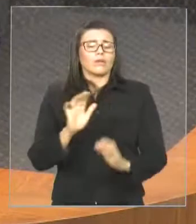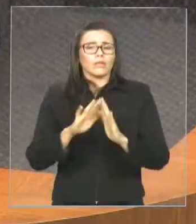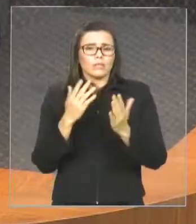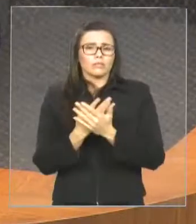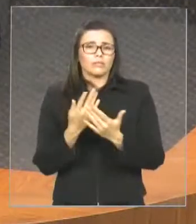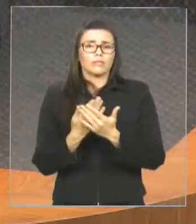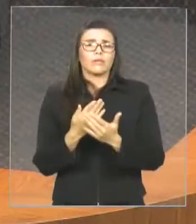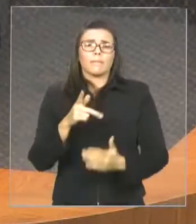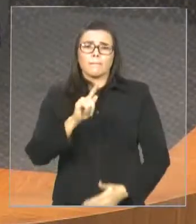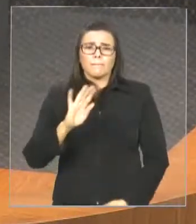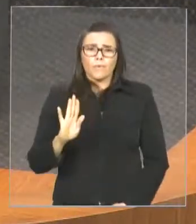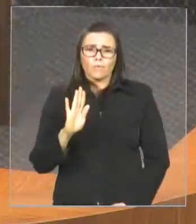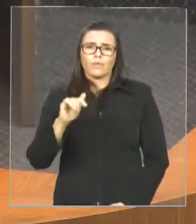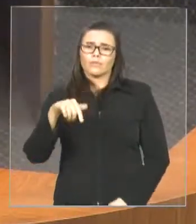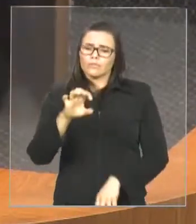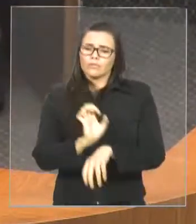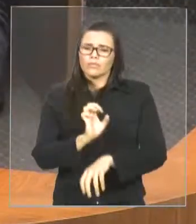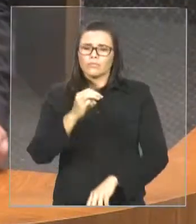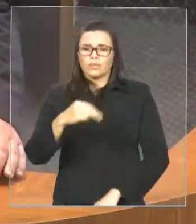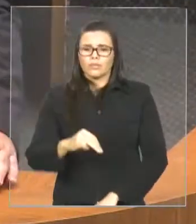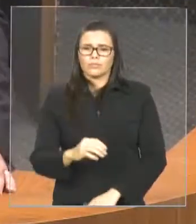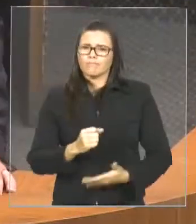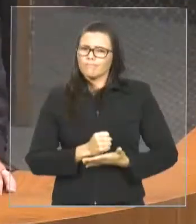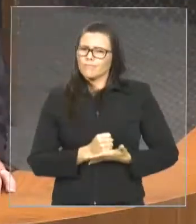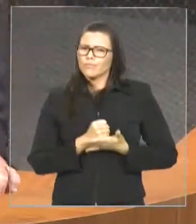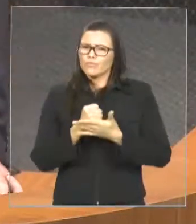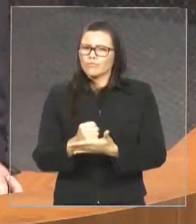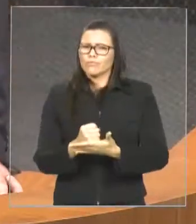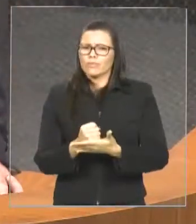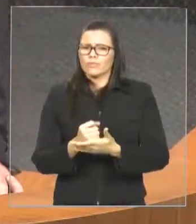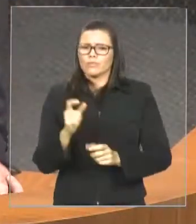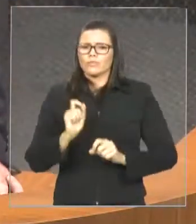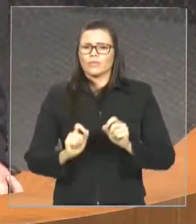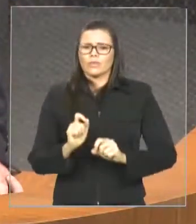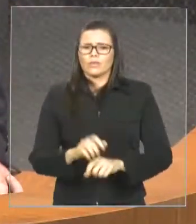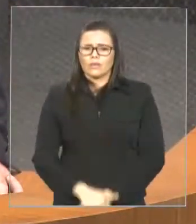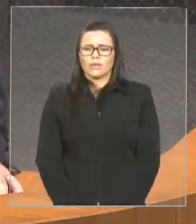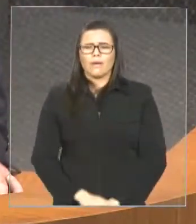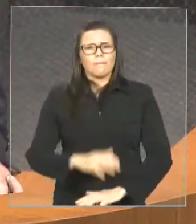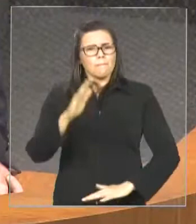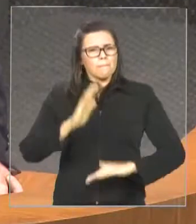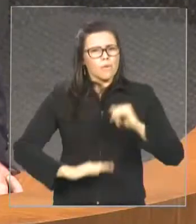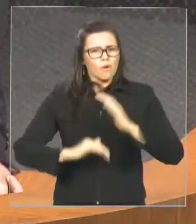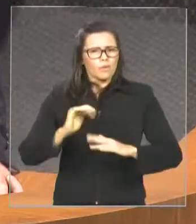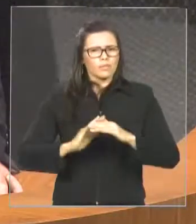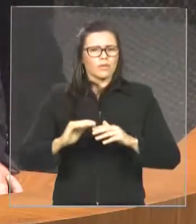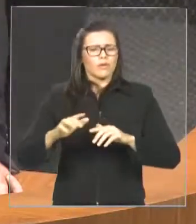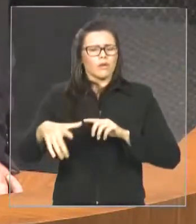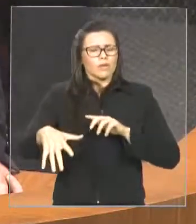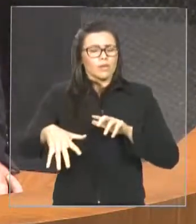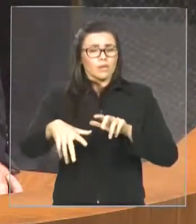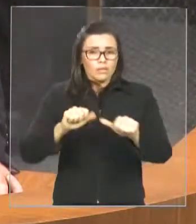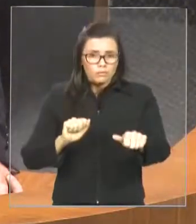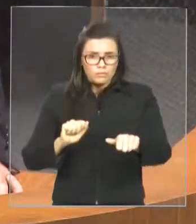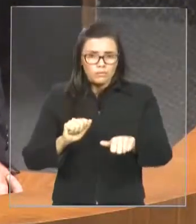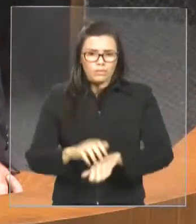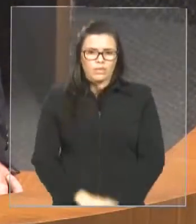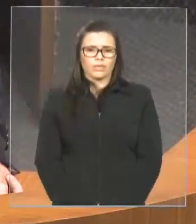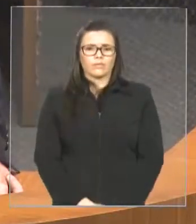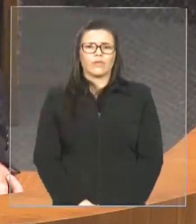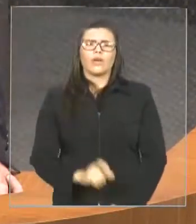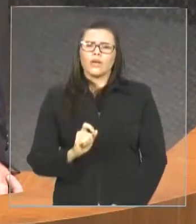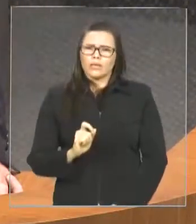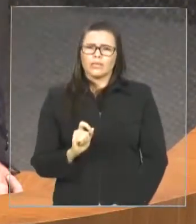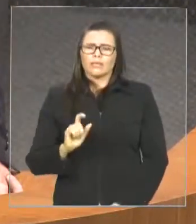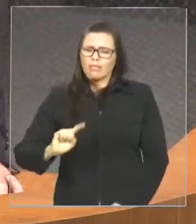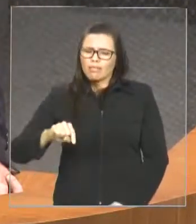as escolas públicas maranhenses, favorecendo a formação de profissionais que permaneçam no Estado do Maranhão,